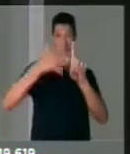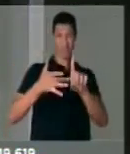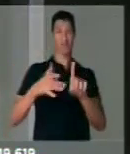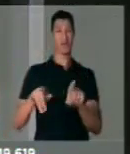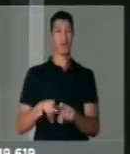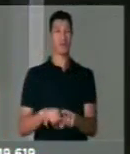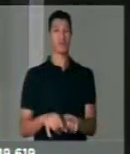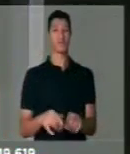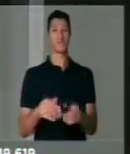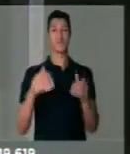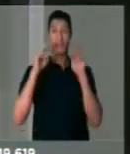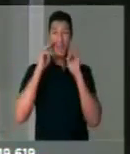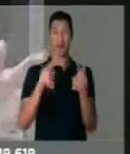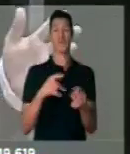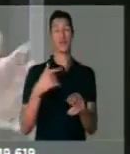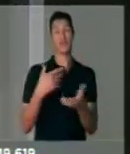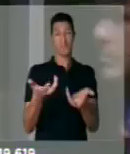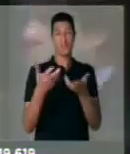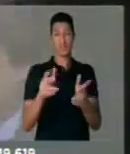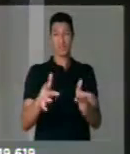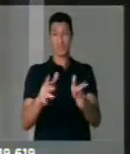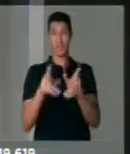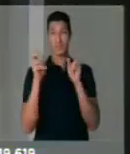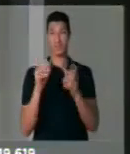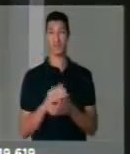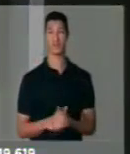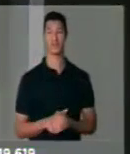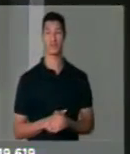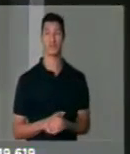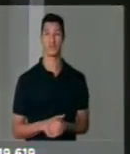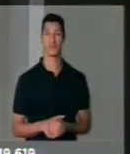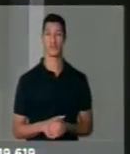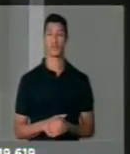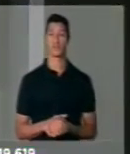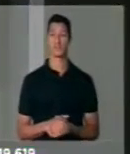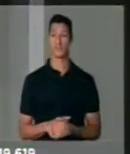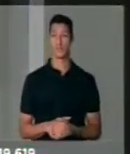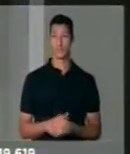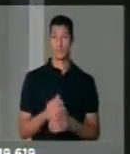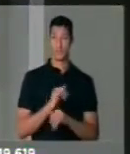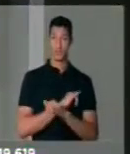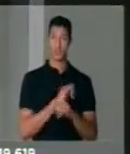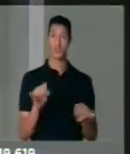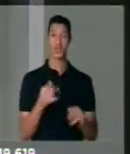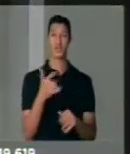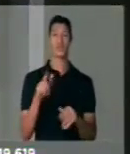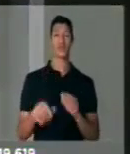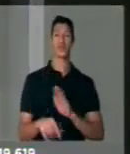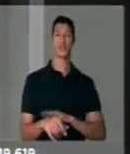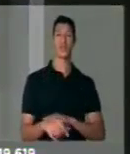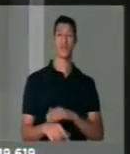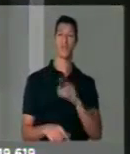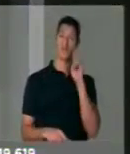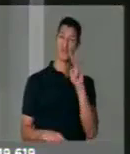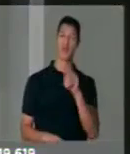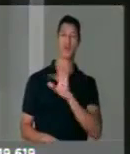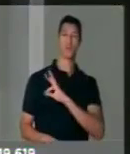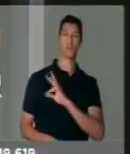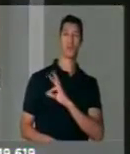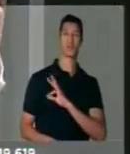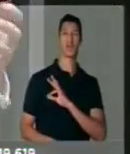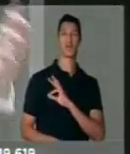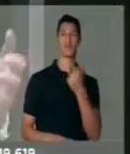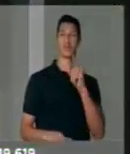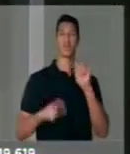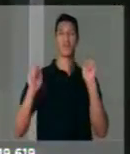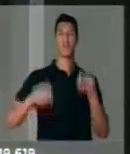também não dá para ver, senhor presidente, eu quero encerrar, pedir... Dizer que também não dá mais para ver os policiais, sim, as